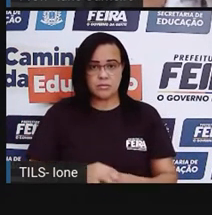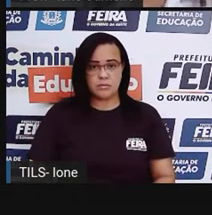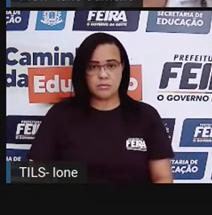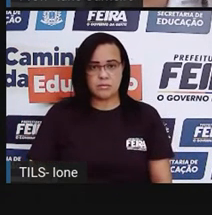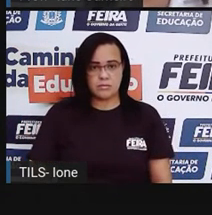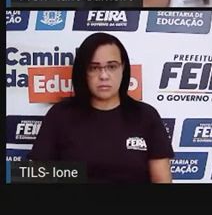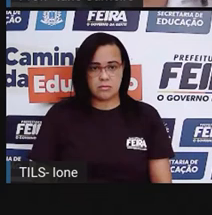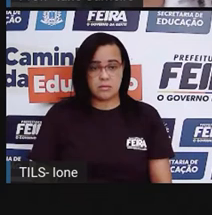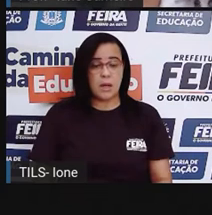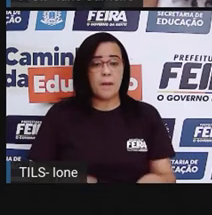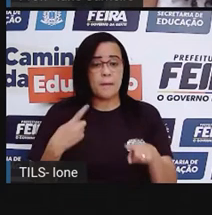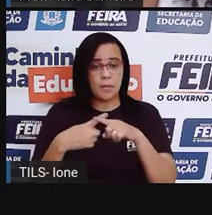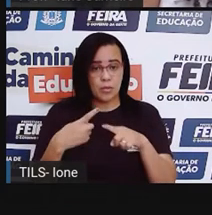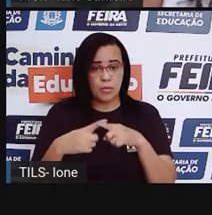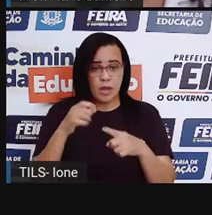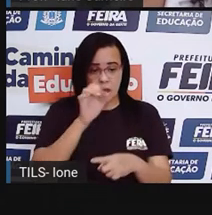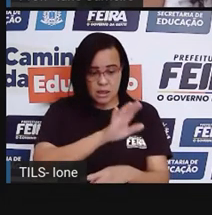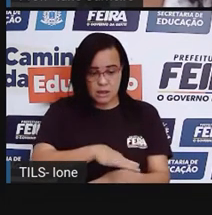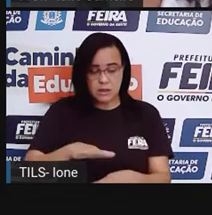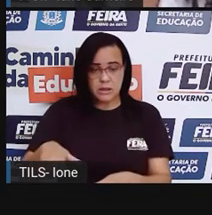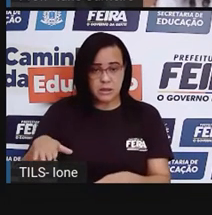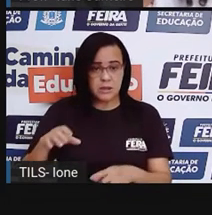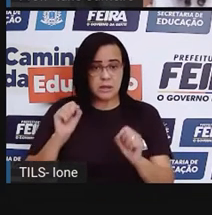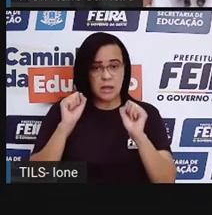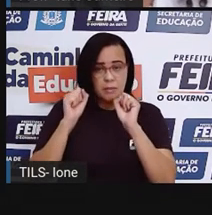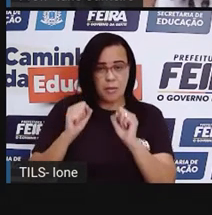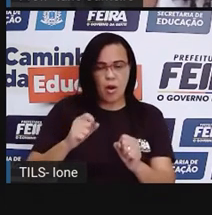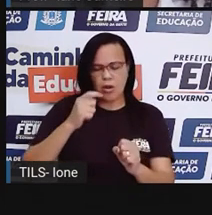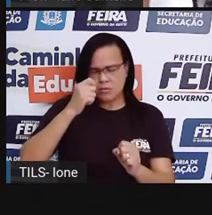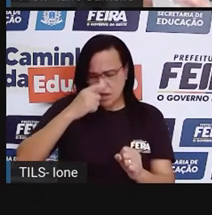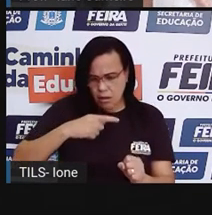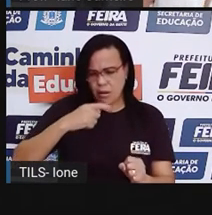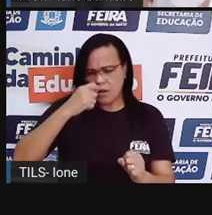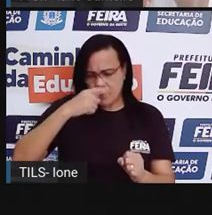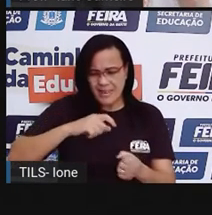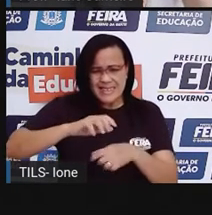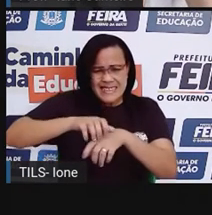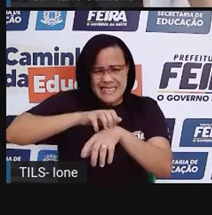E a criança pode ter alguma alergia, tá bom?